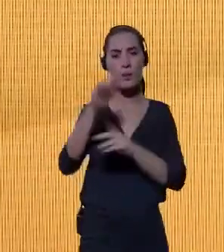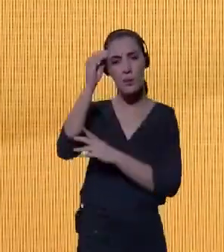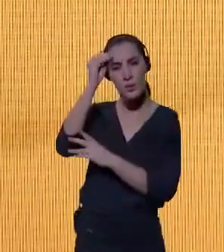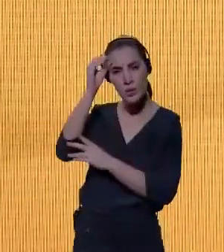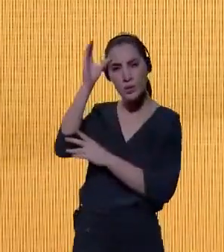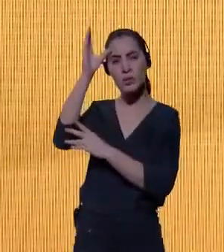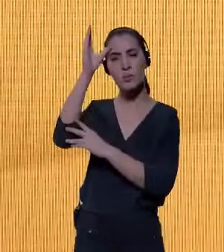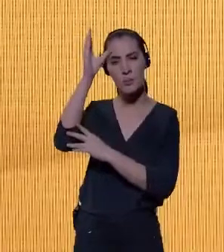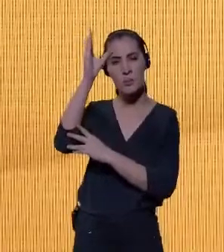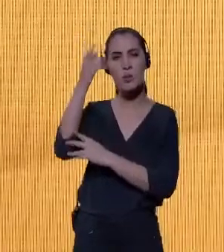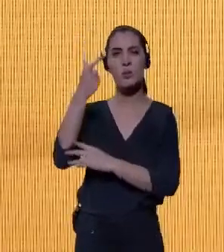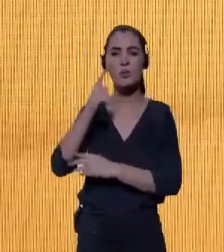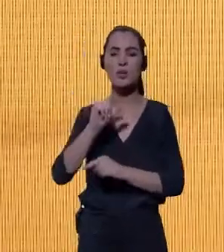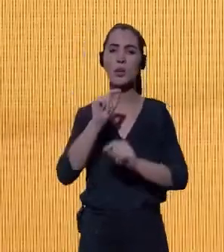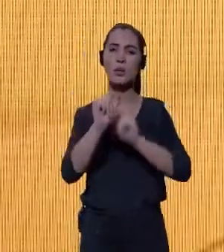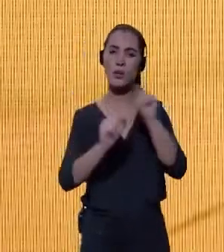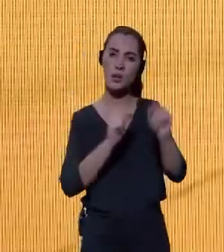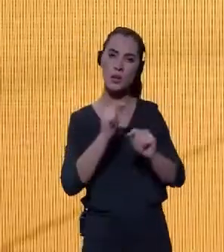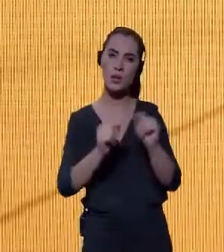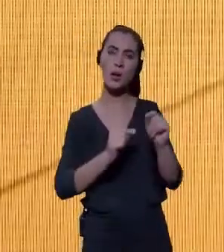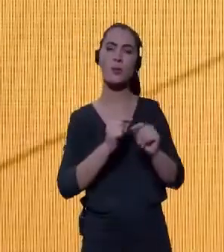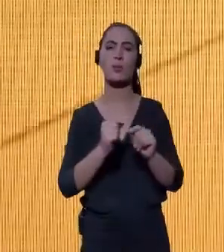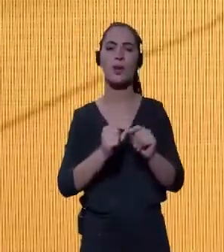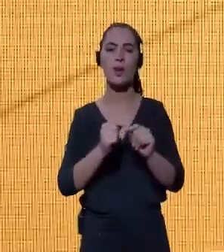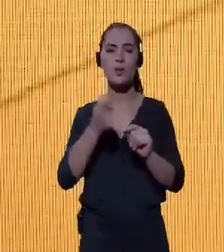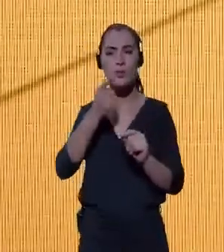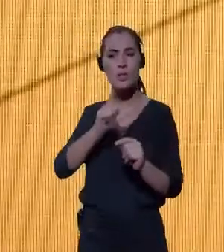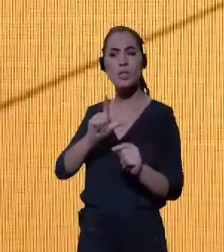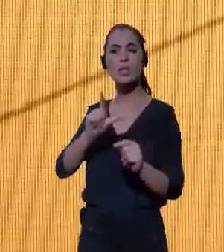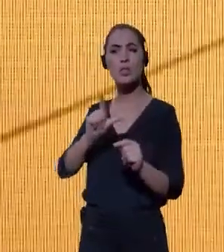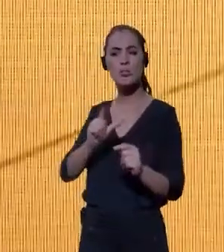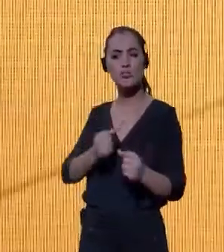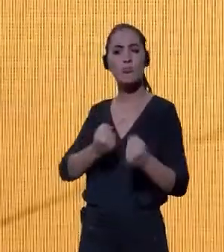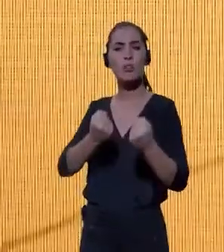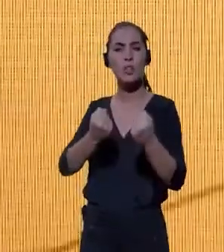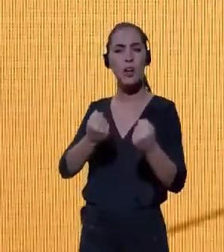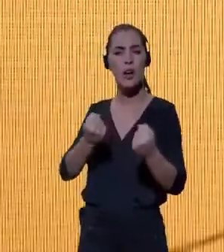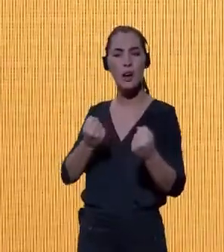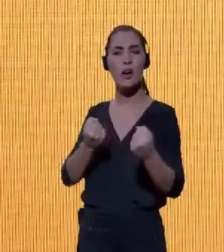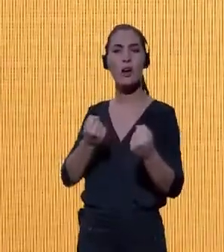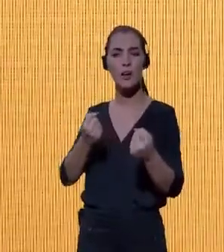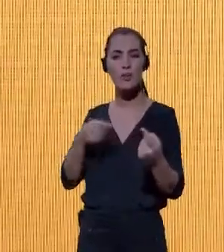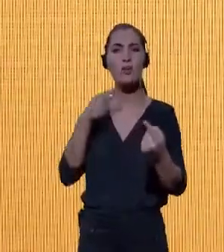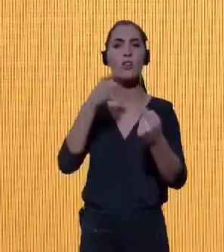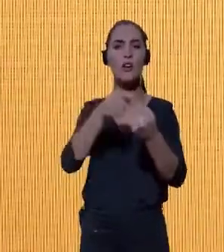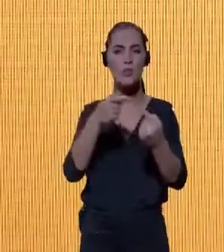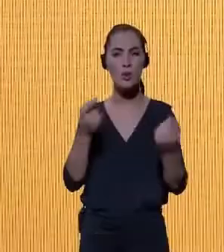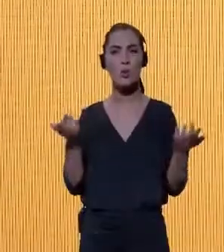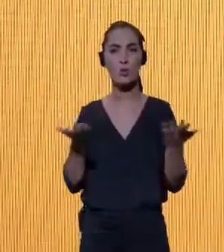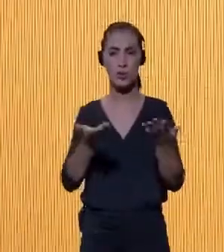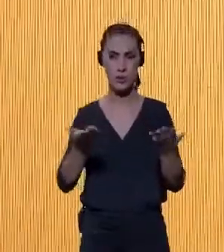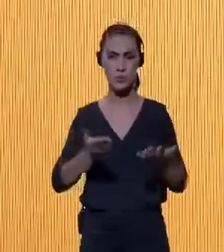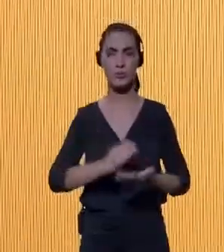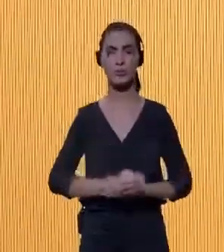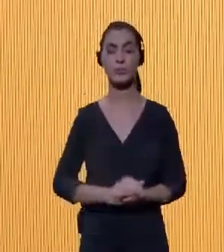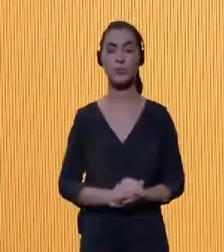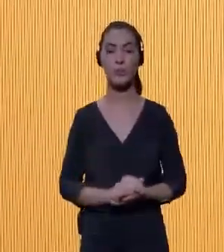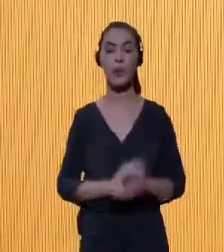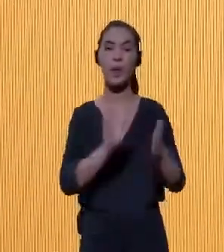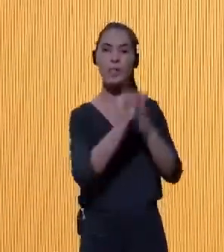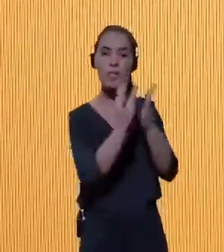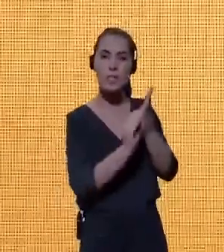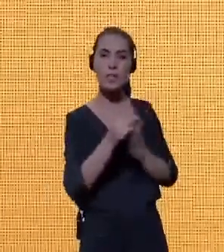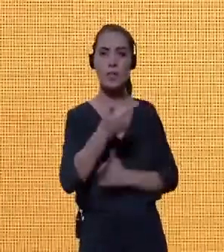para dar conta dos desafios que nós enfrentamos hoje. A Agenda 2030 das Nações